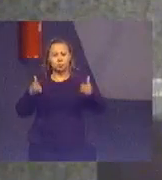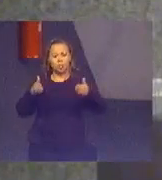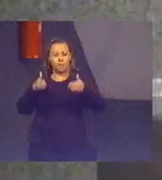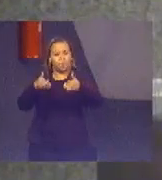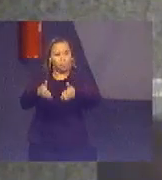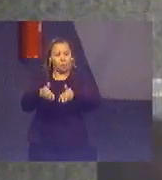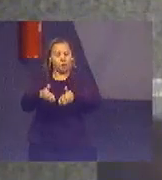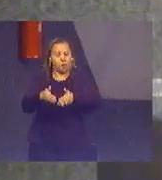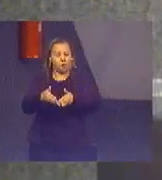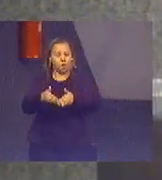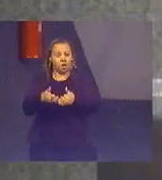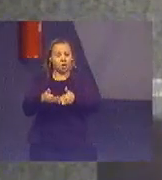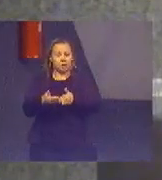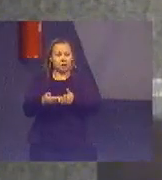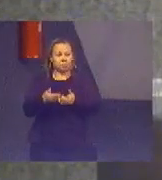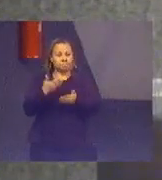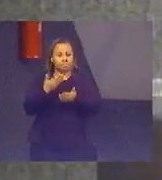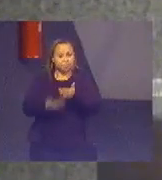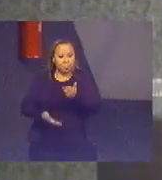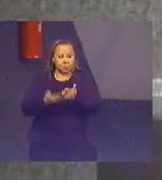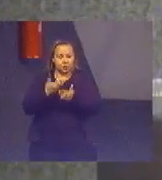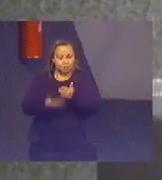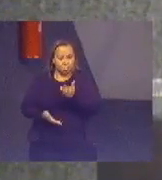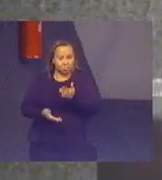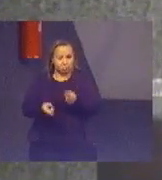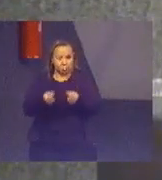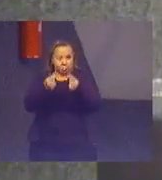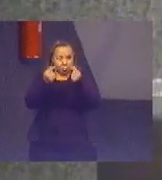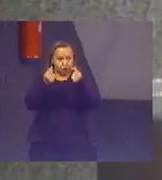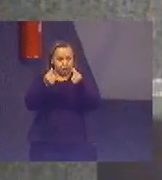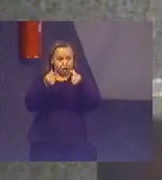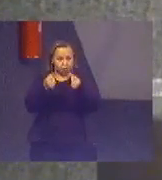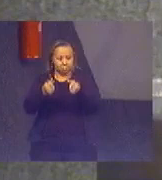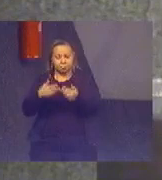desonerações tributárias relacionadas aos agrotóxicos.